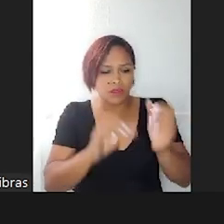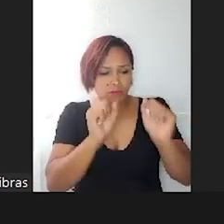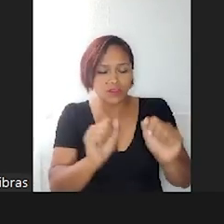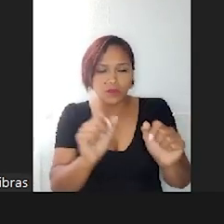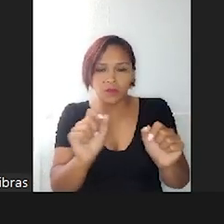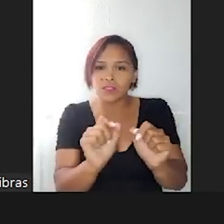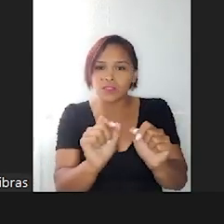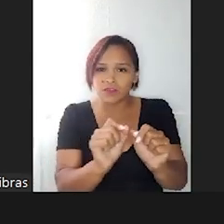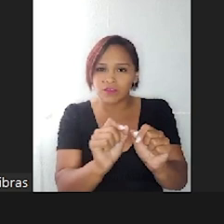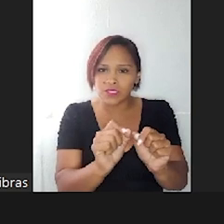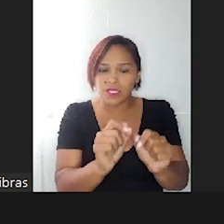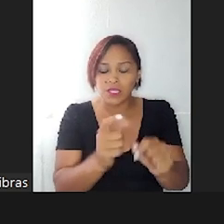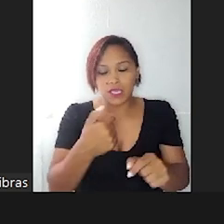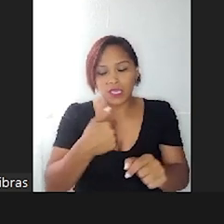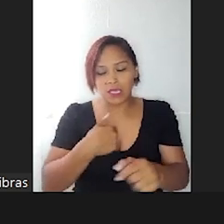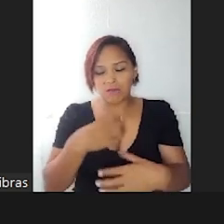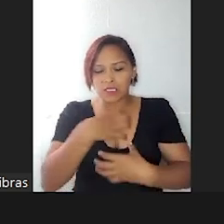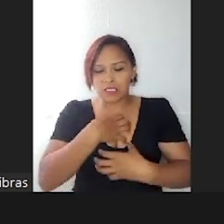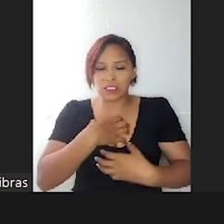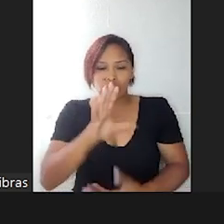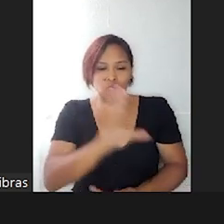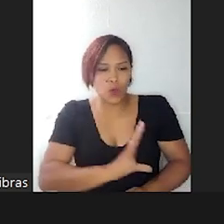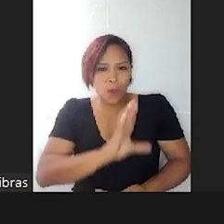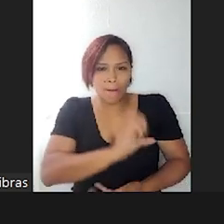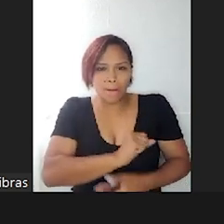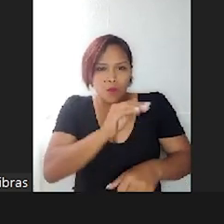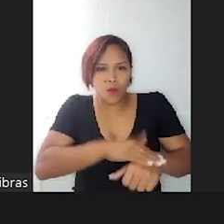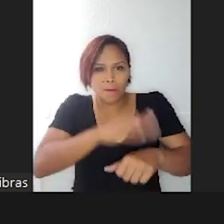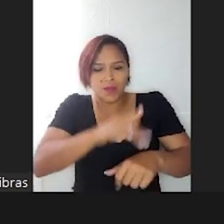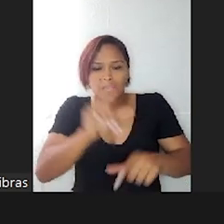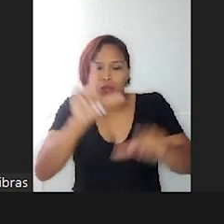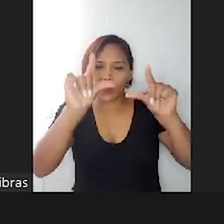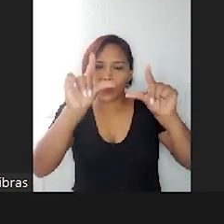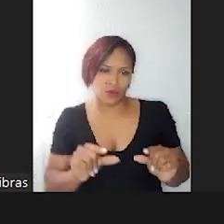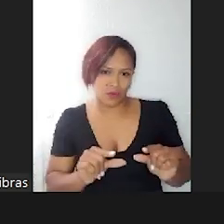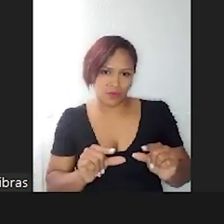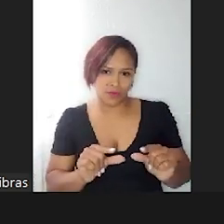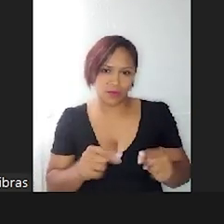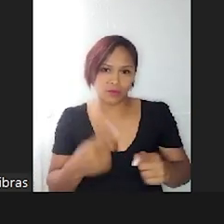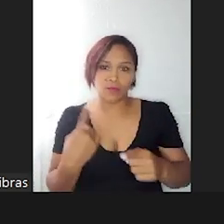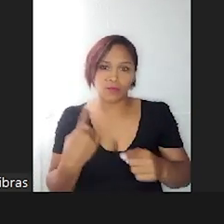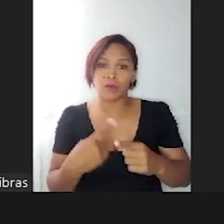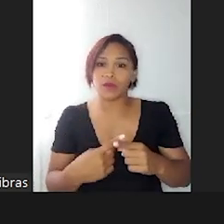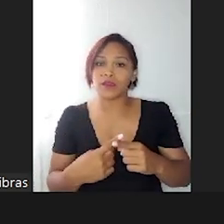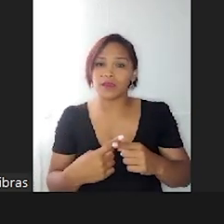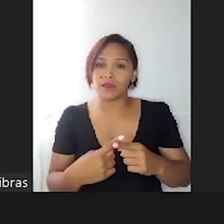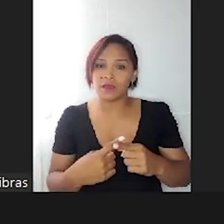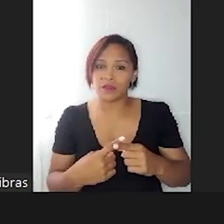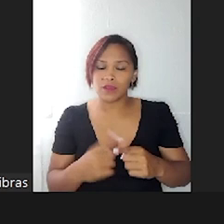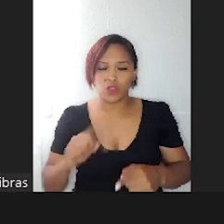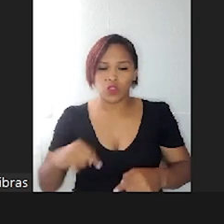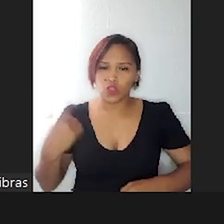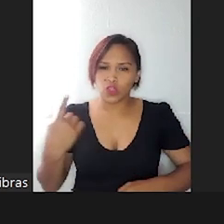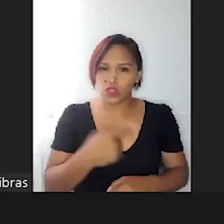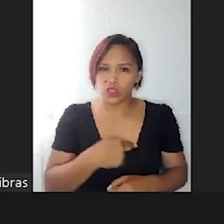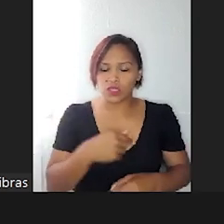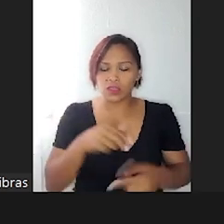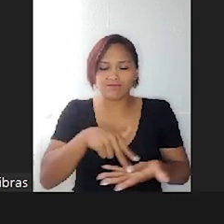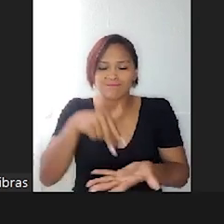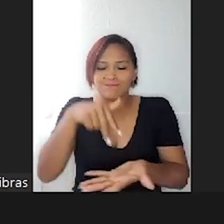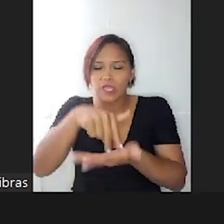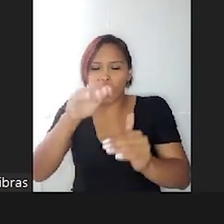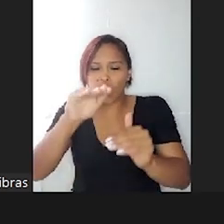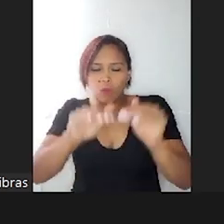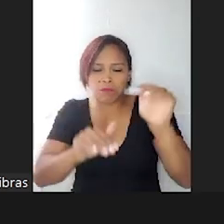me faça amar-te mais ou menos. porque a gente às vezes coloca um amor